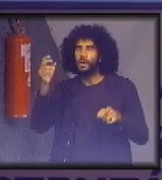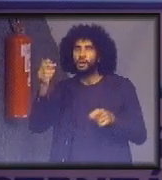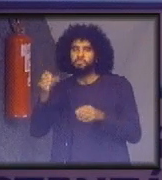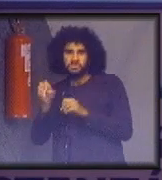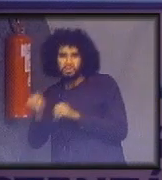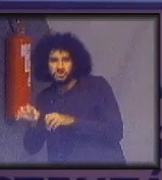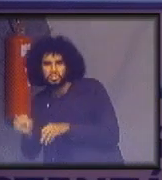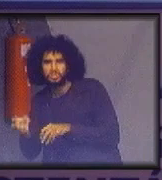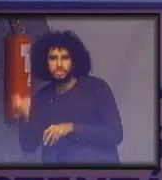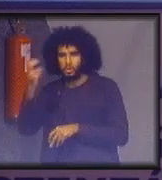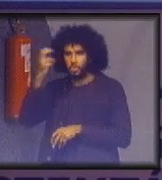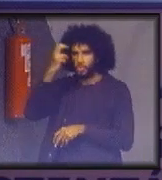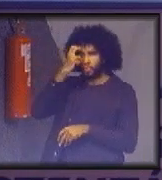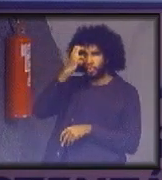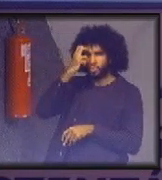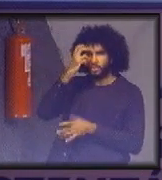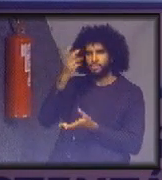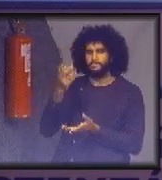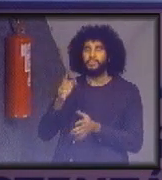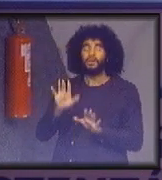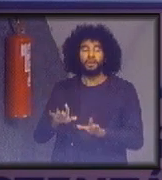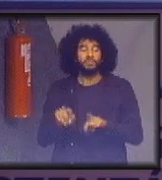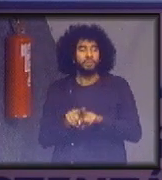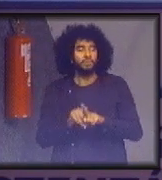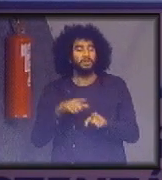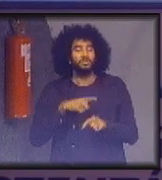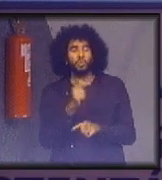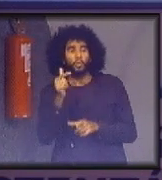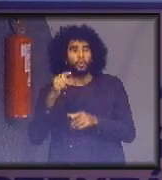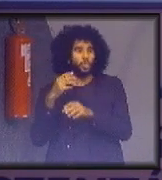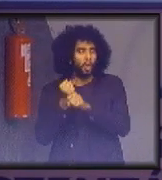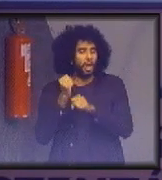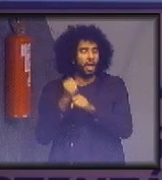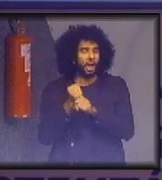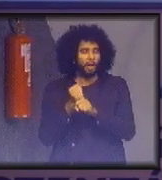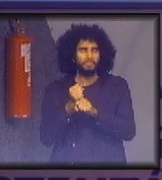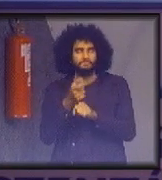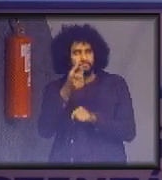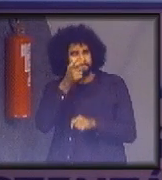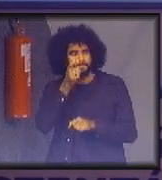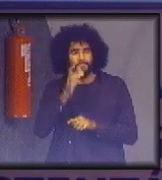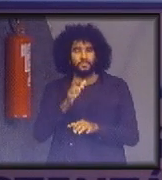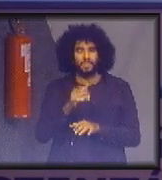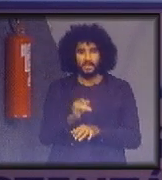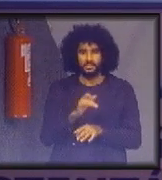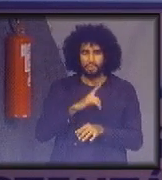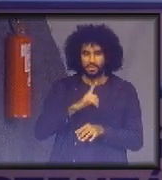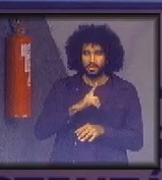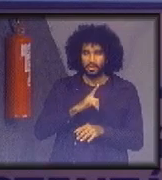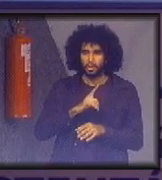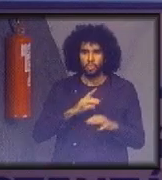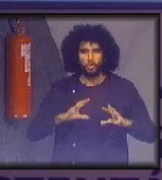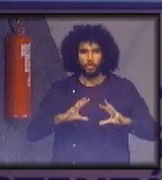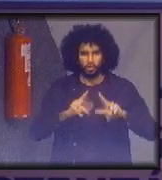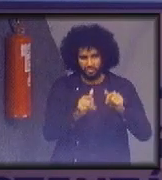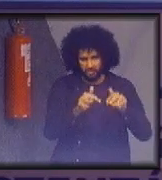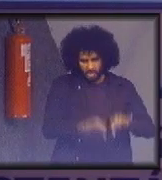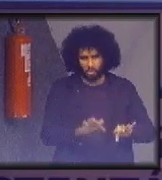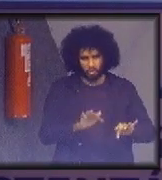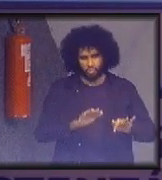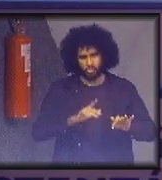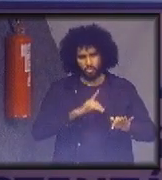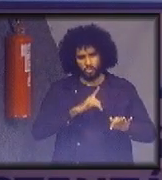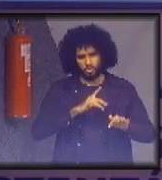Nós fizemos um outro cálculo interessante. Nós fizemos o cálculo do quanto que o total de resíduos, que na verdade é lixo hoje,